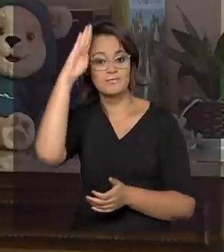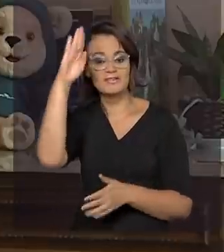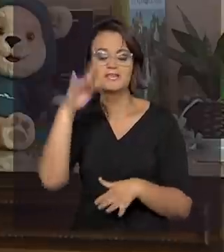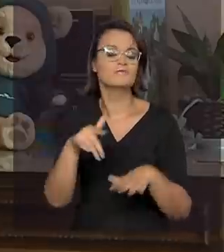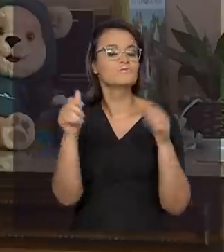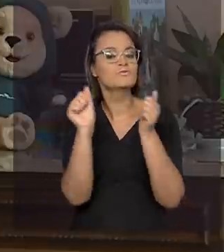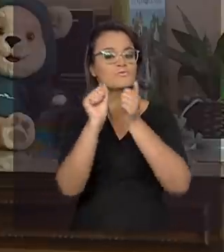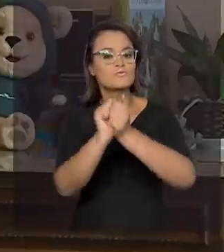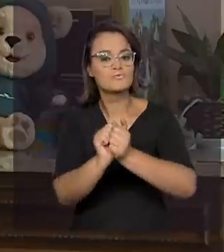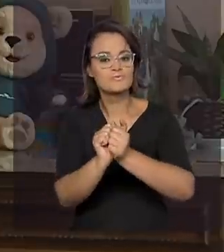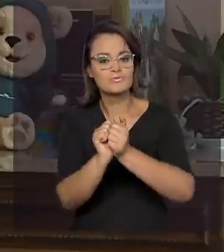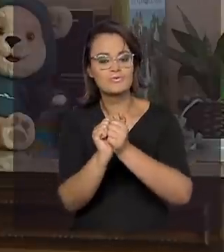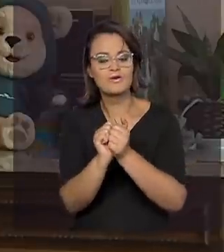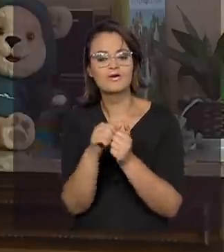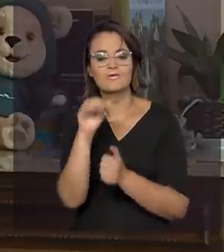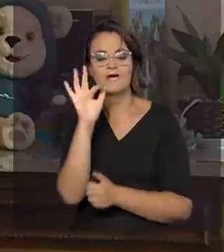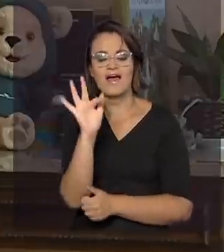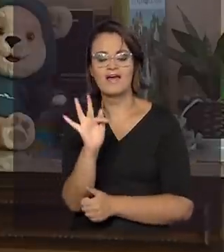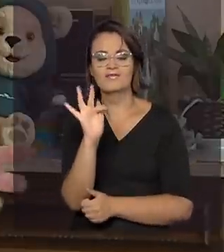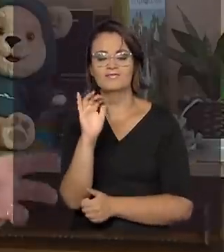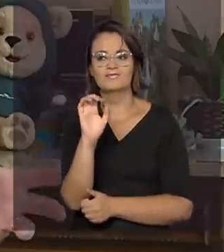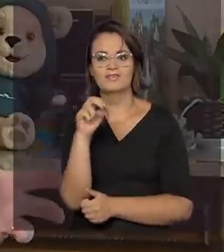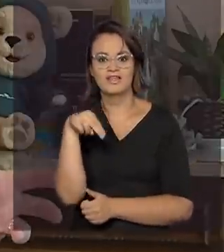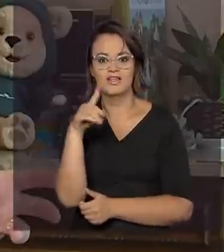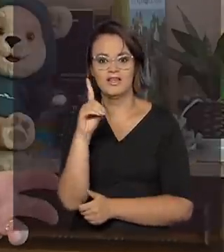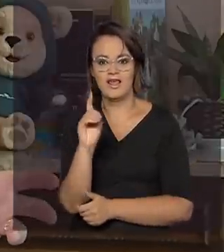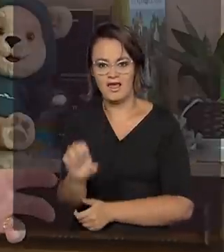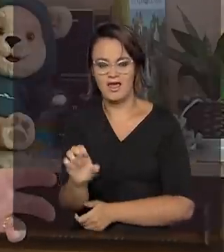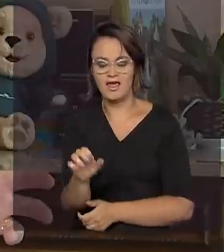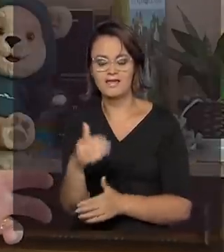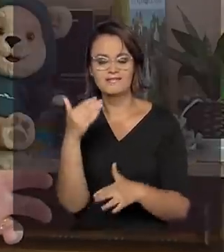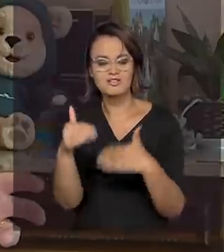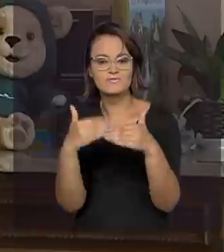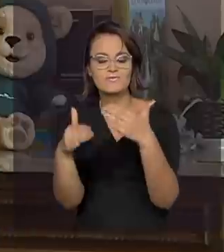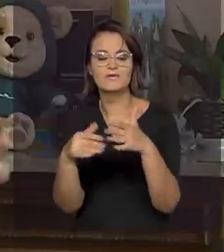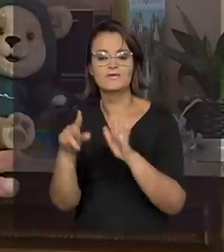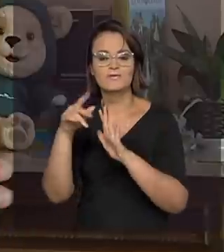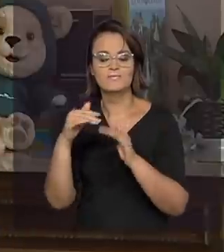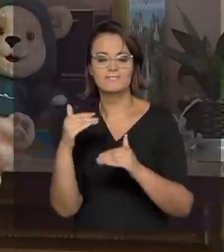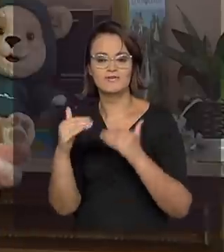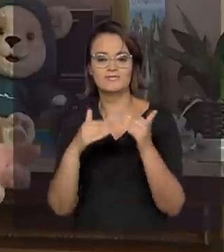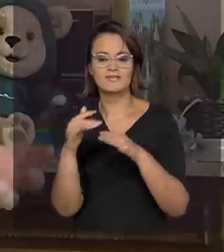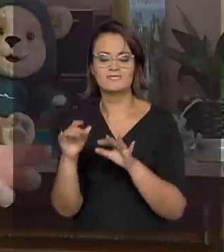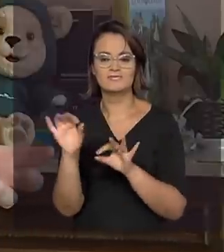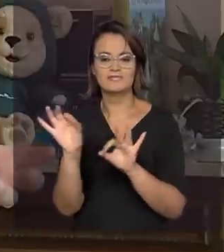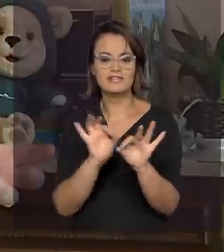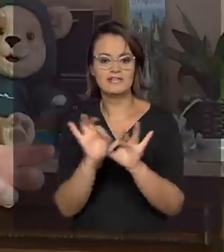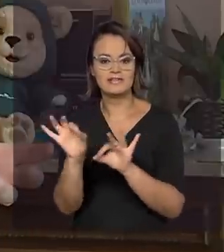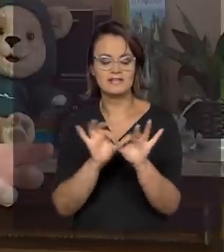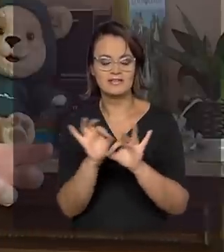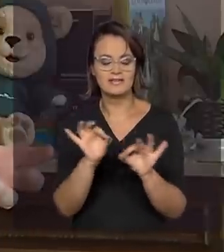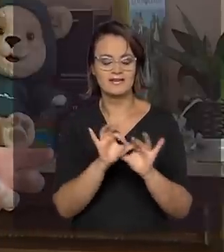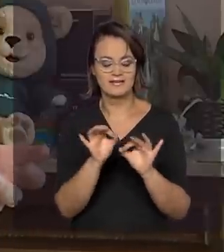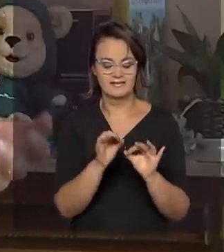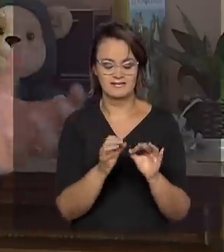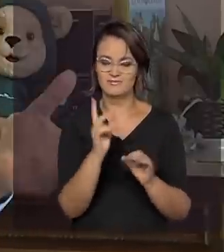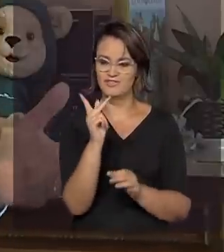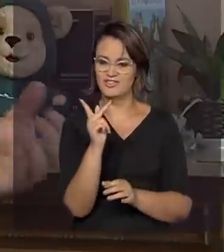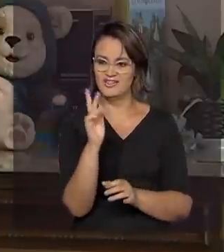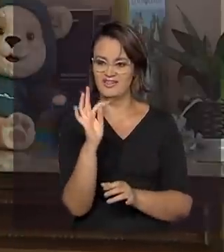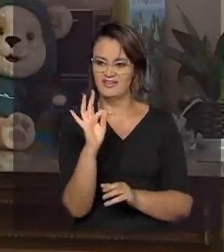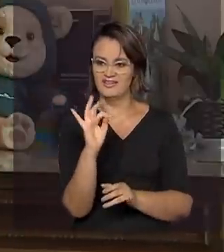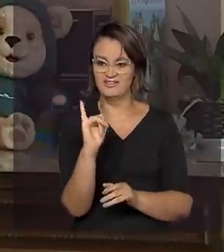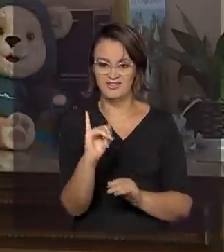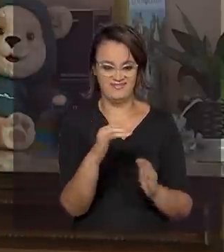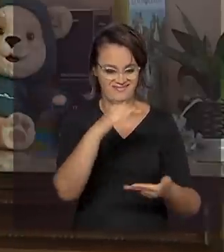junto com o FNDE conduzindo um processo de elaboração dos kits de literacia familiar para que essas